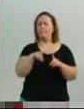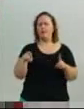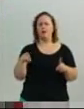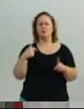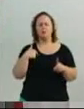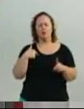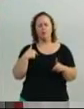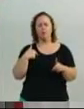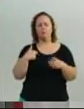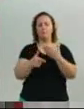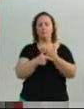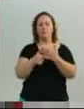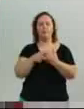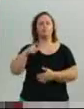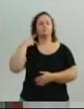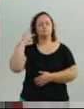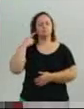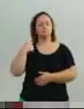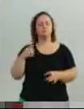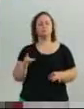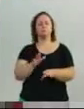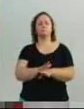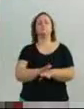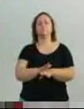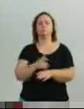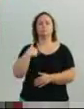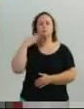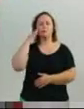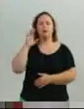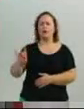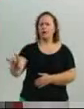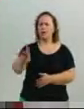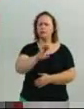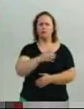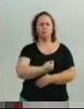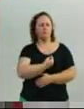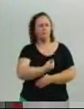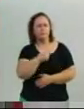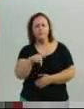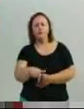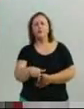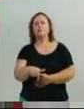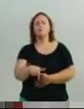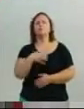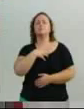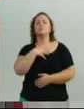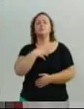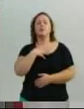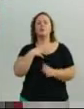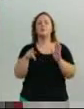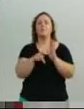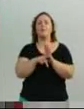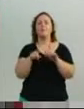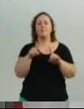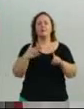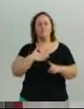feito. E eu sei que cada um que está aqui presente tem o seu estilo, mas o meu é um estilo simples, um estilo